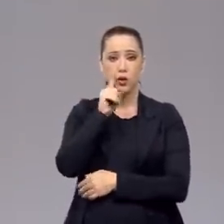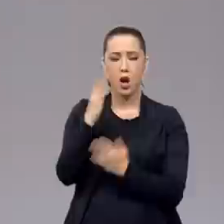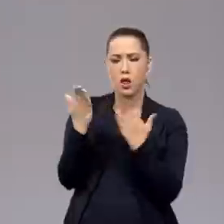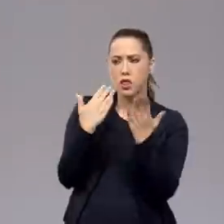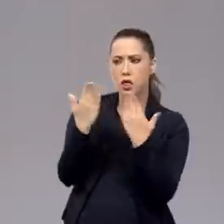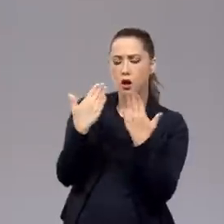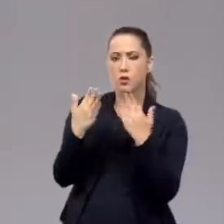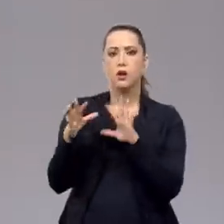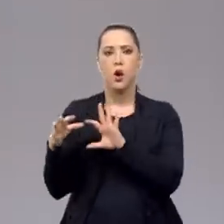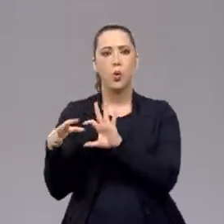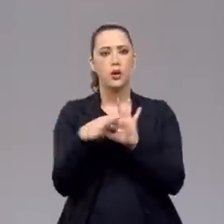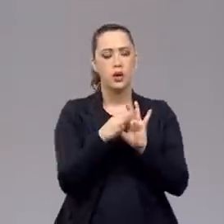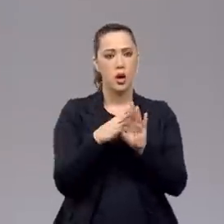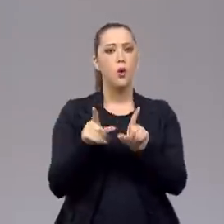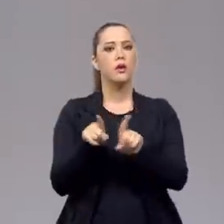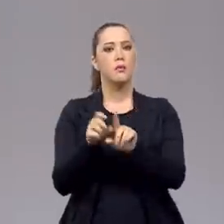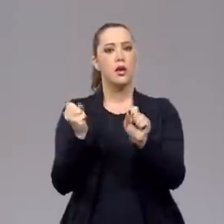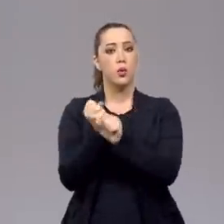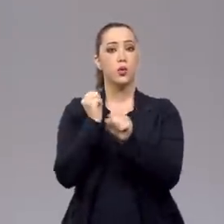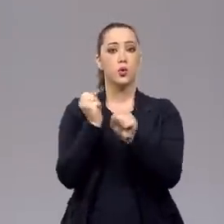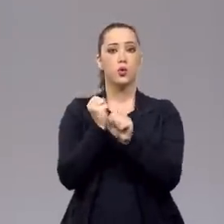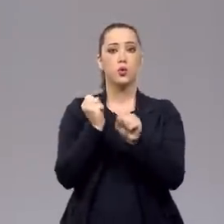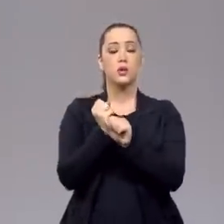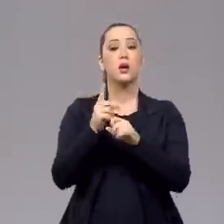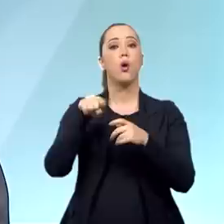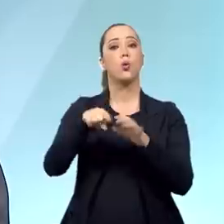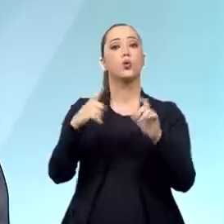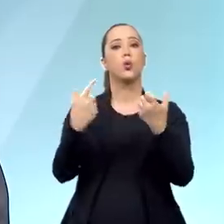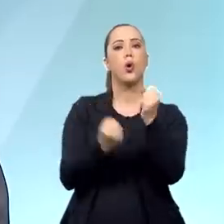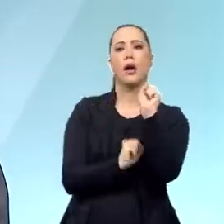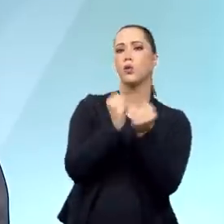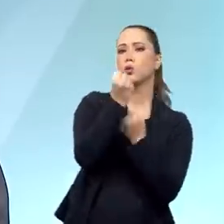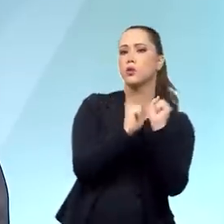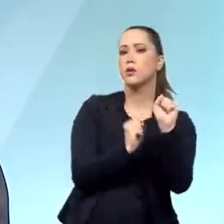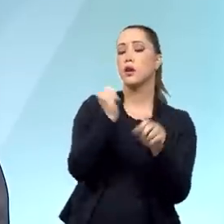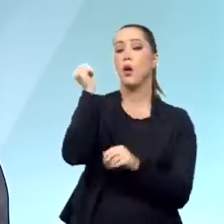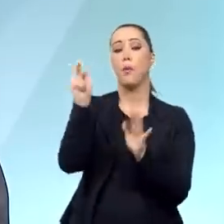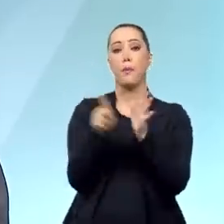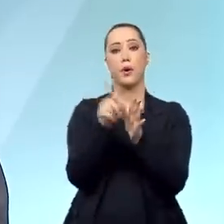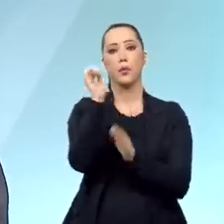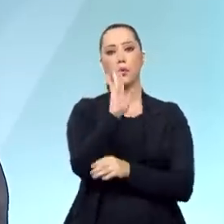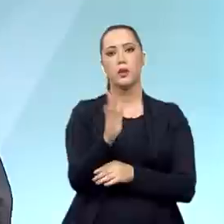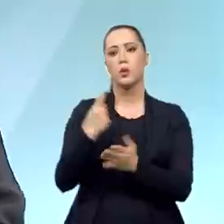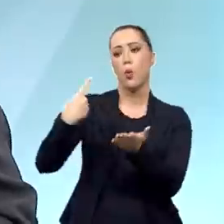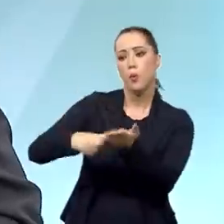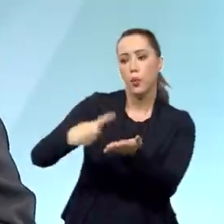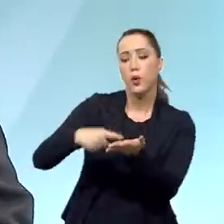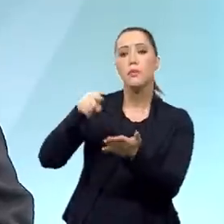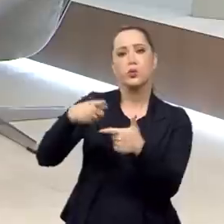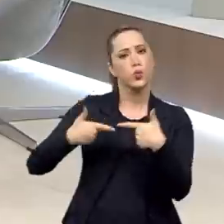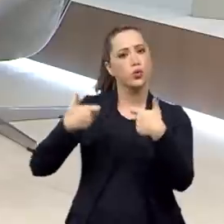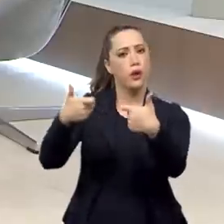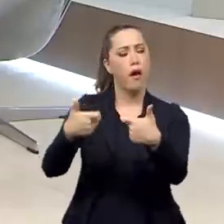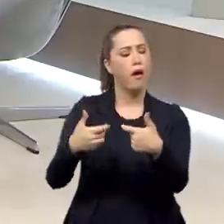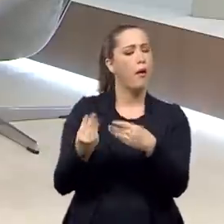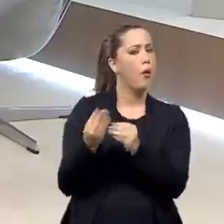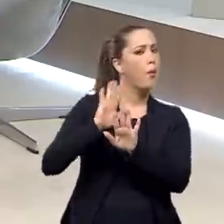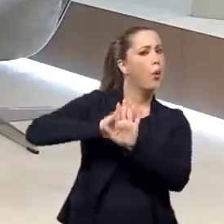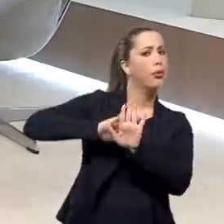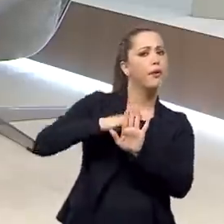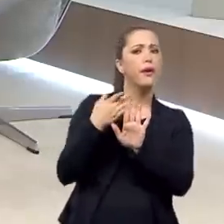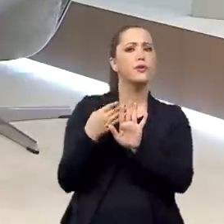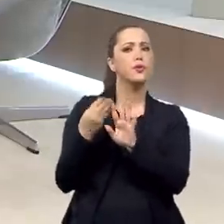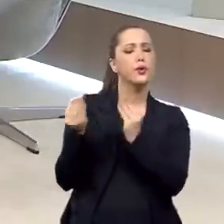algumas parcerias, inclusive a construção da siderúrgica nacional, já como parte desse acordo. Eu queria que você explicasse para a gente em que contexto esses